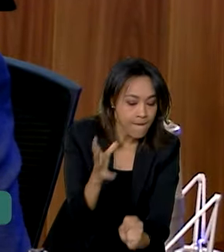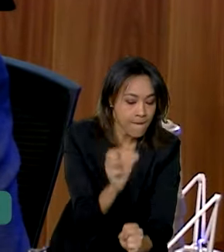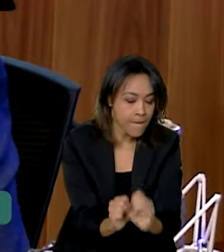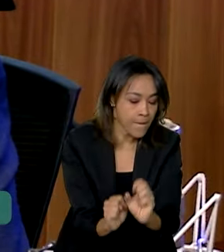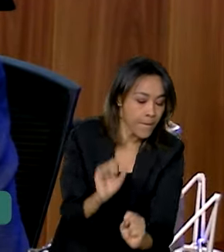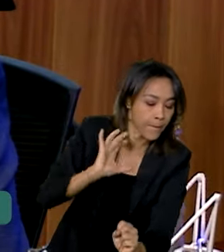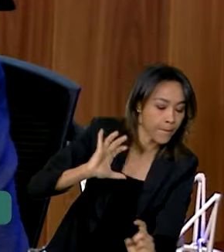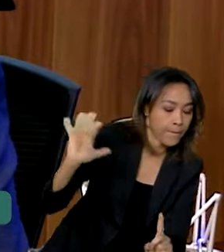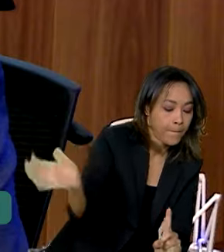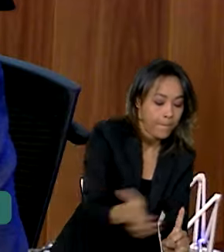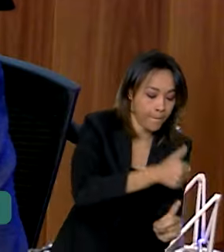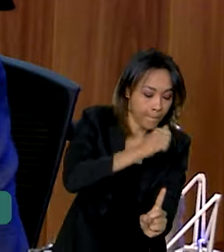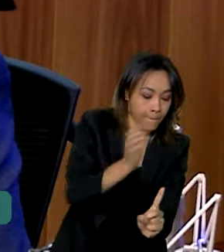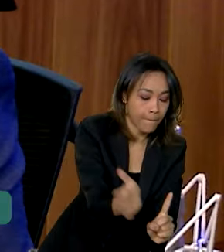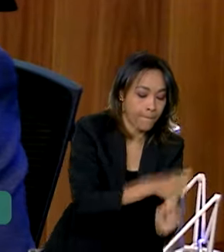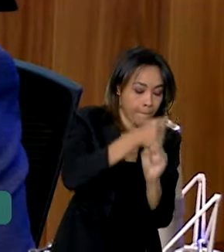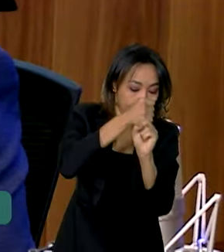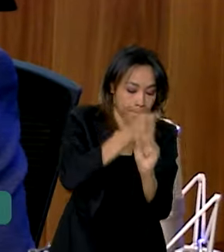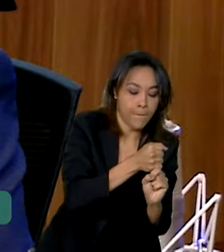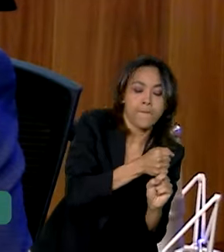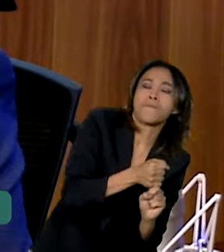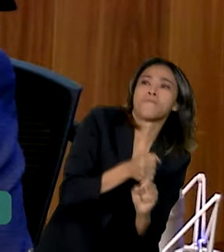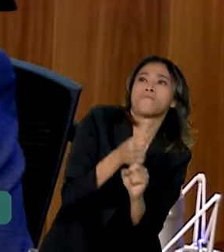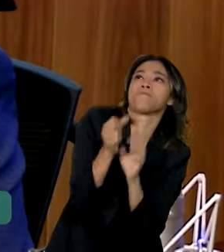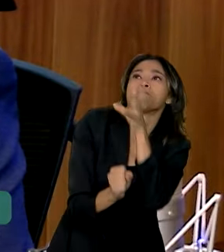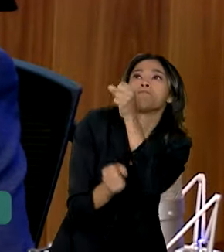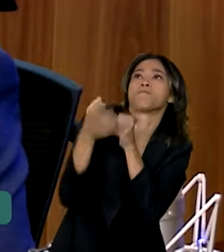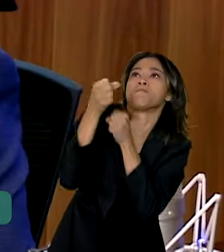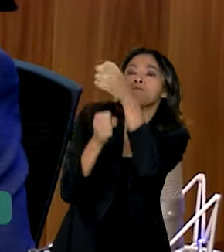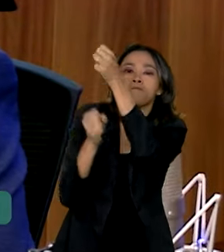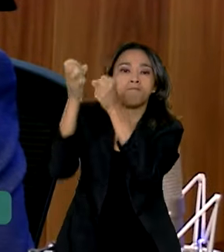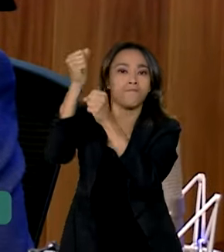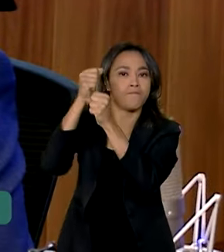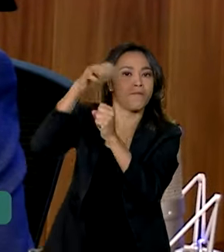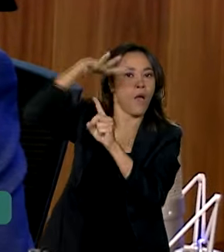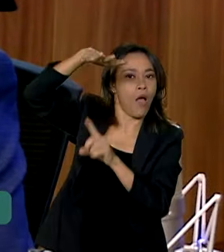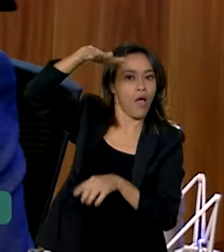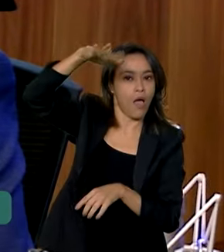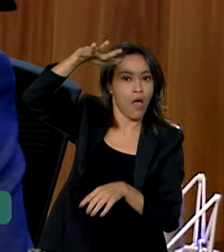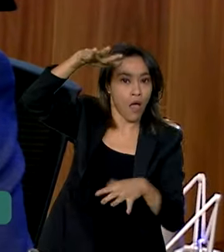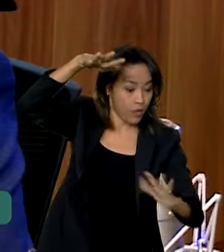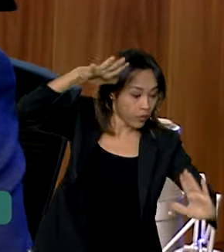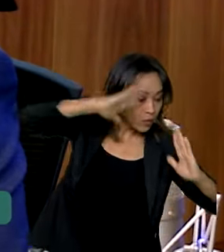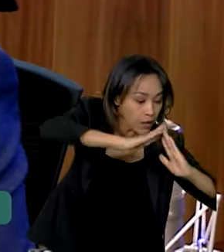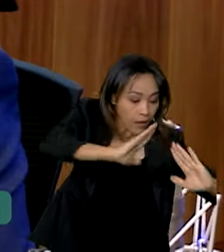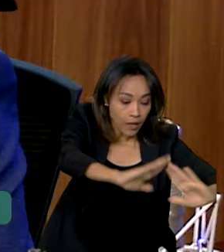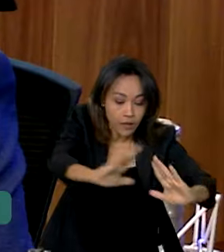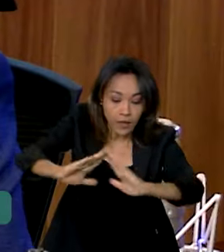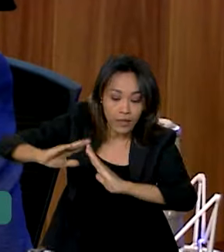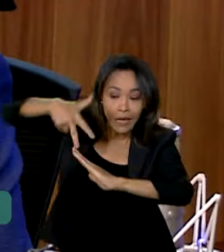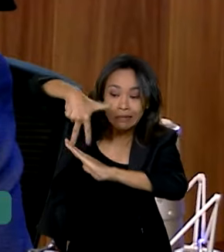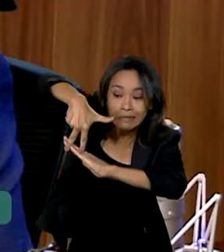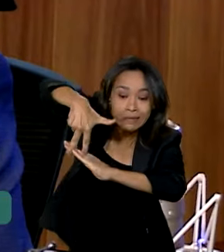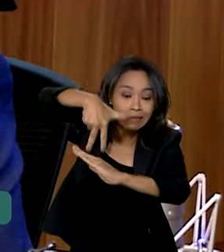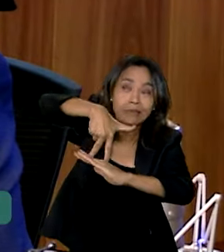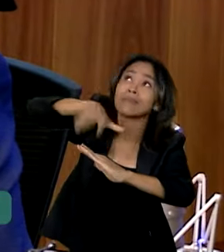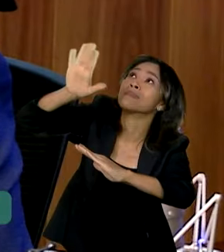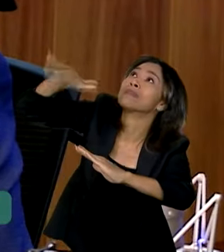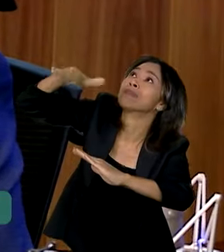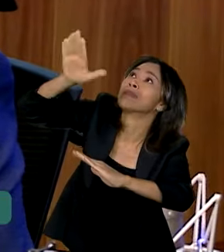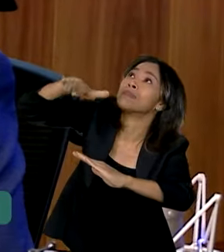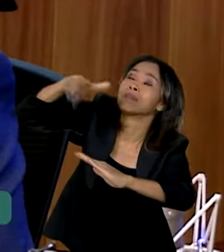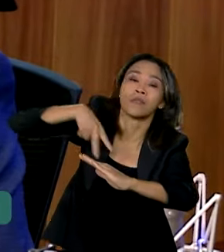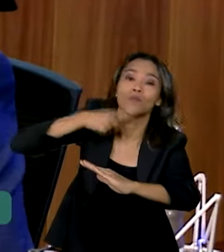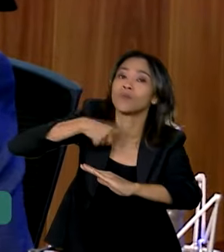buscar pessoas que estão em cima de telhados, que estão em áreas alagadas, onde o helicóptero não pode pousar.